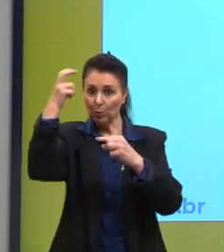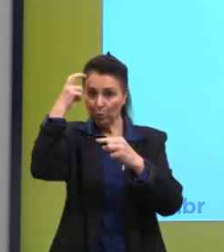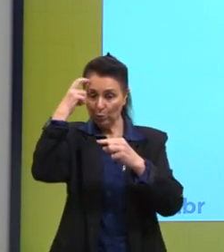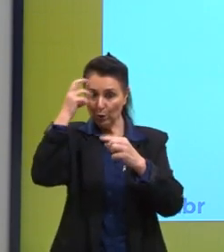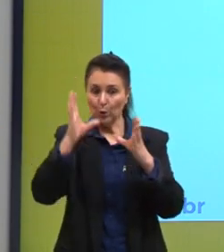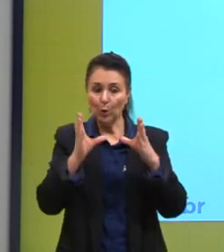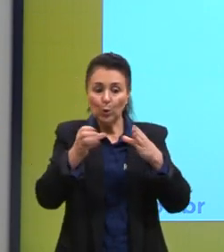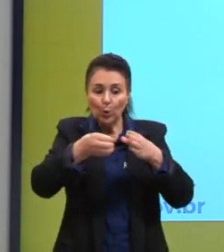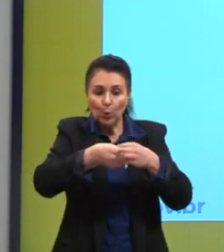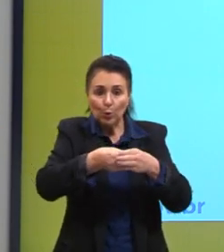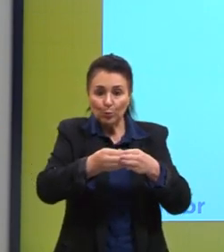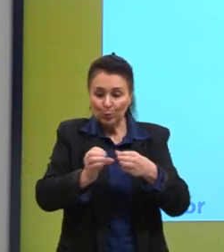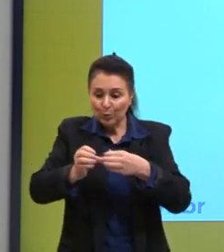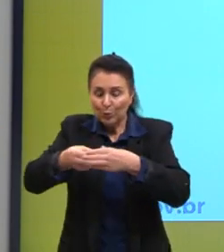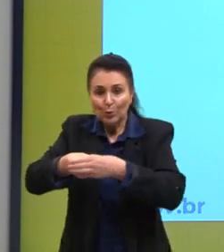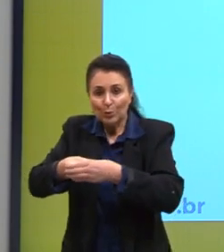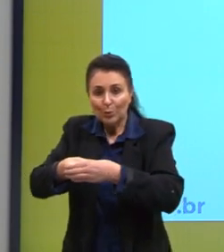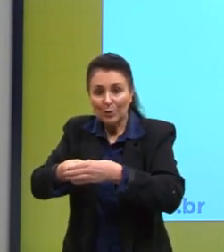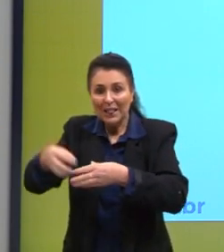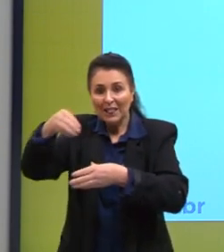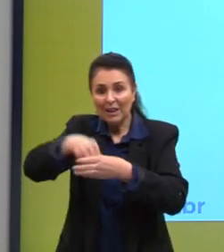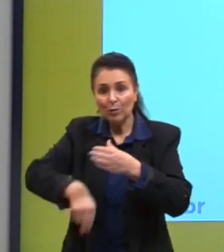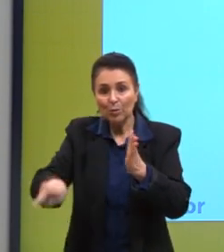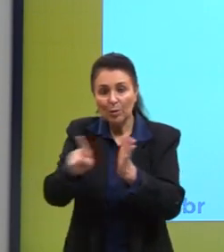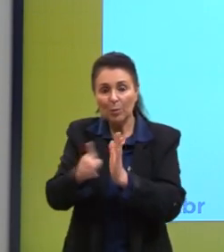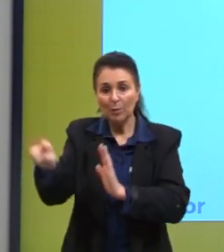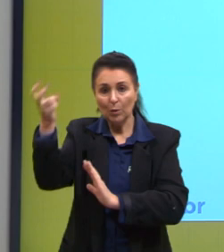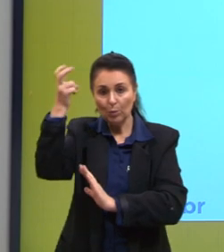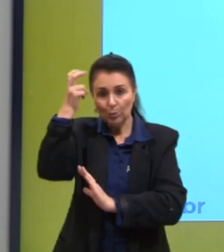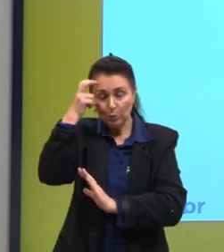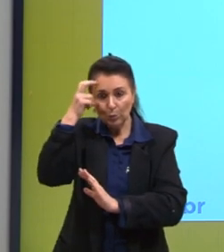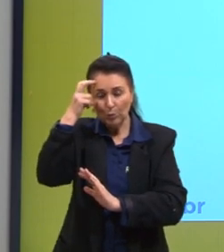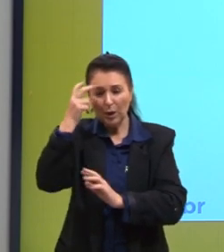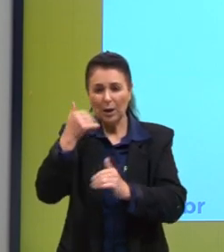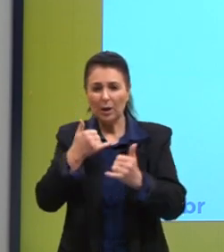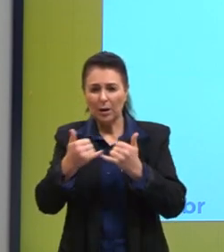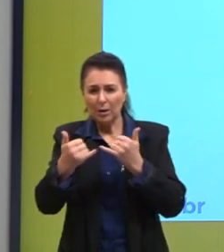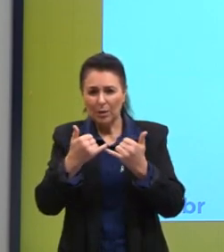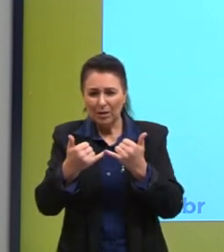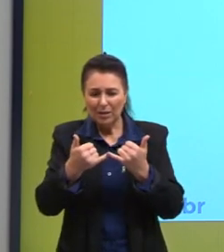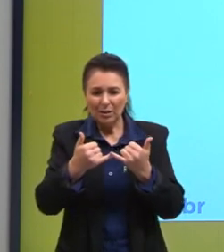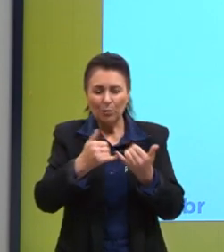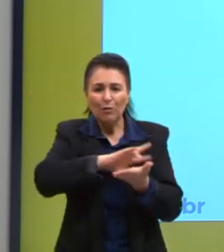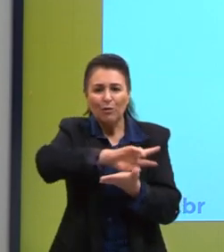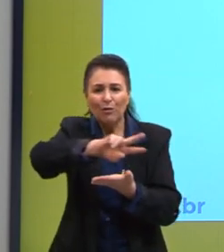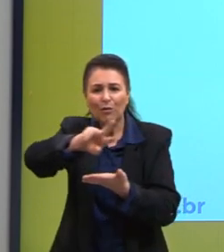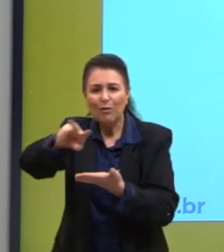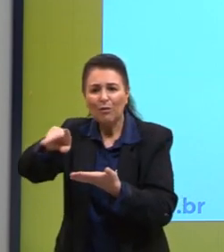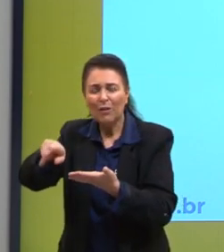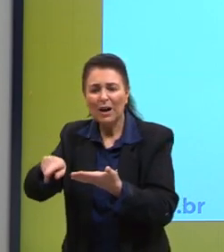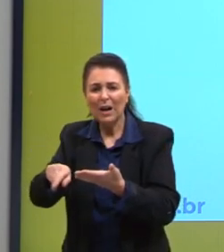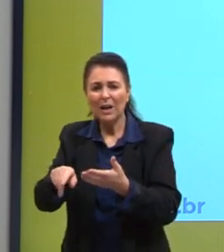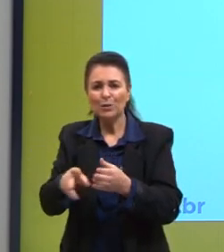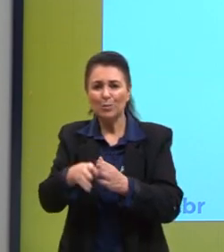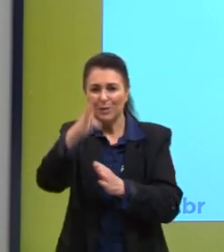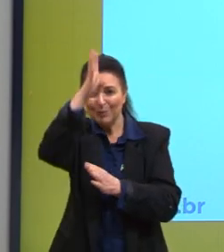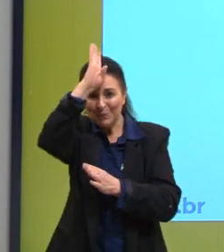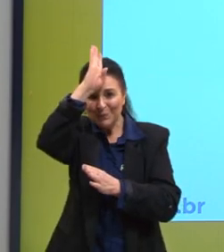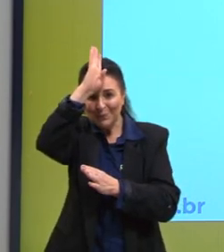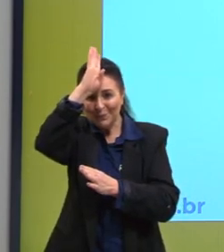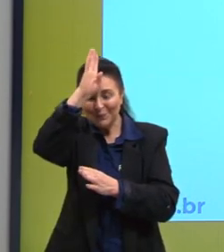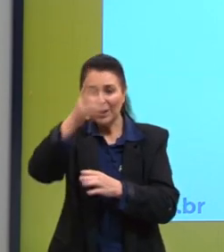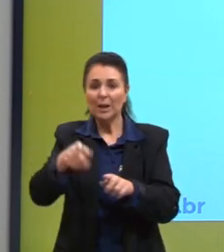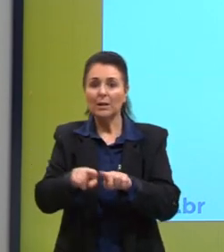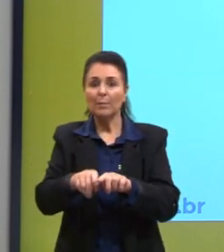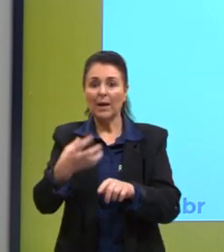cultura. Por exemplo, skates, spanks, grupos de uma própria cultura. Contra a